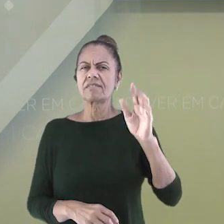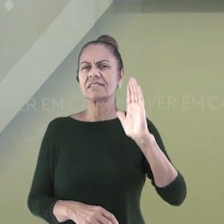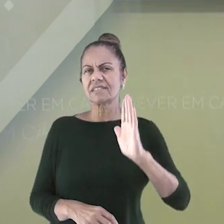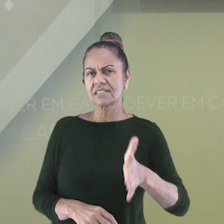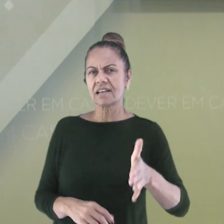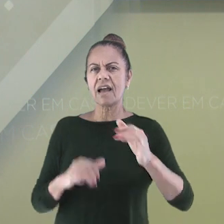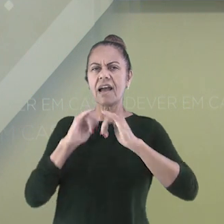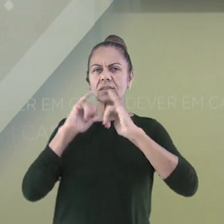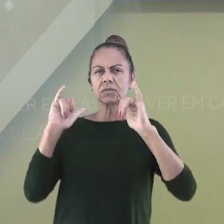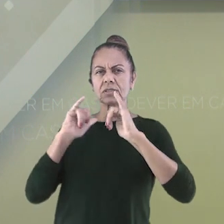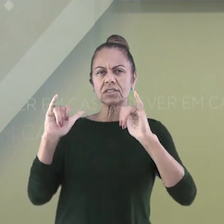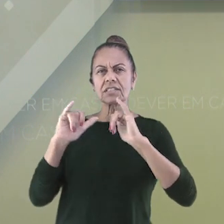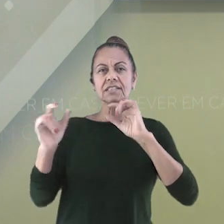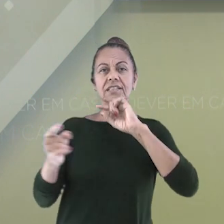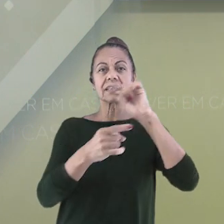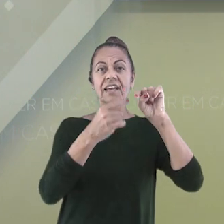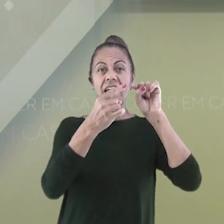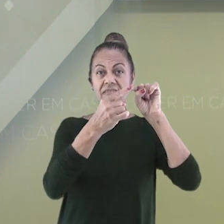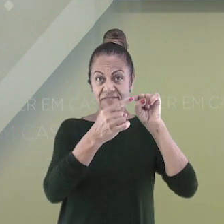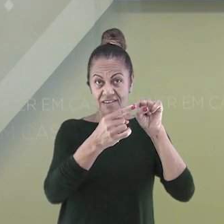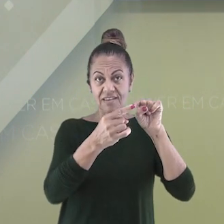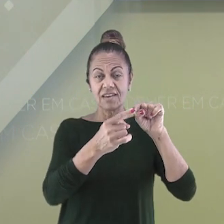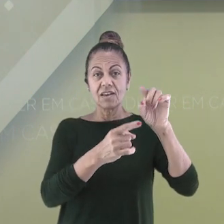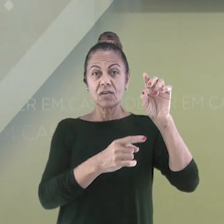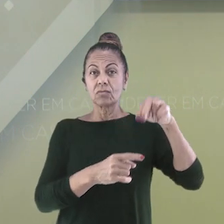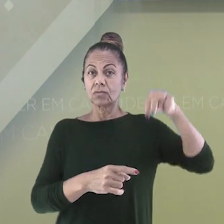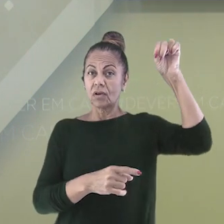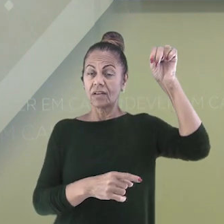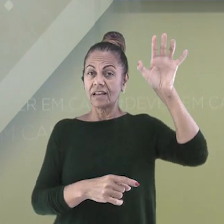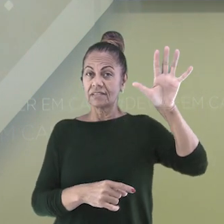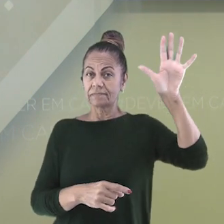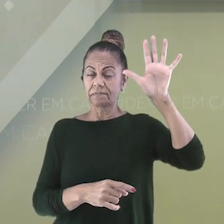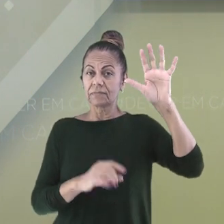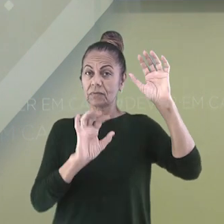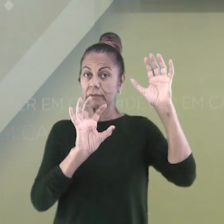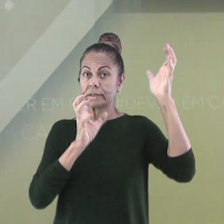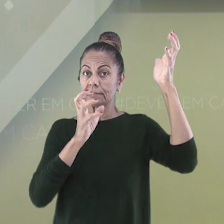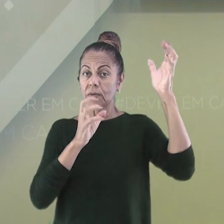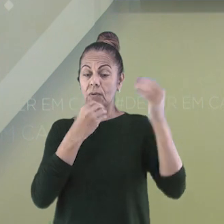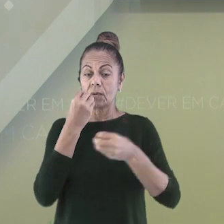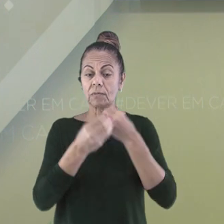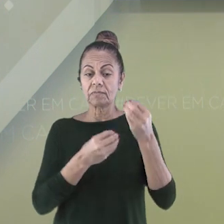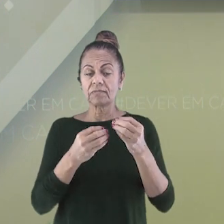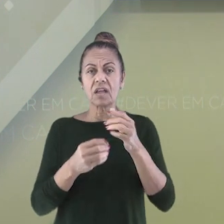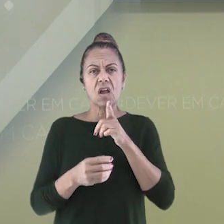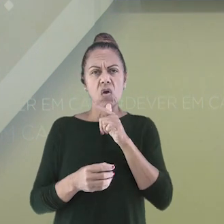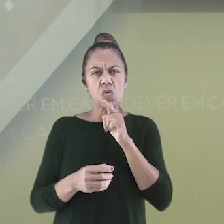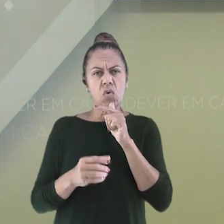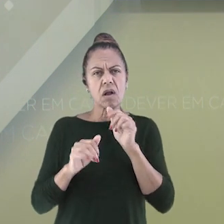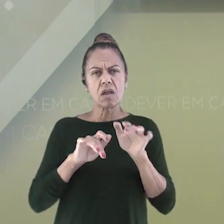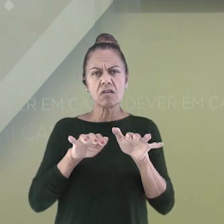relacionadas ao nordeste e seu clima. Alguns rios chegam a secar completamente em